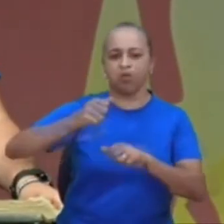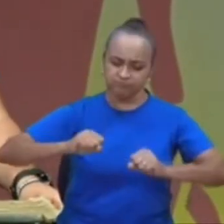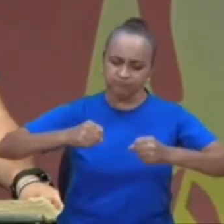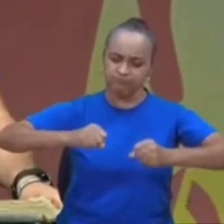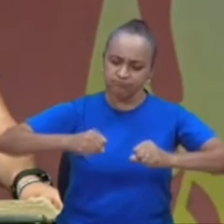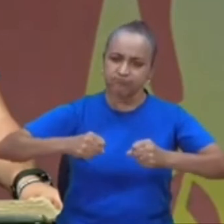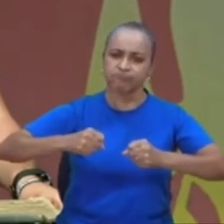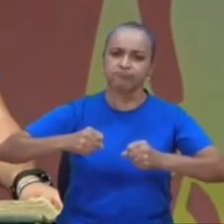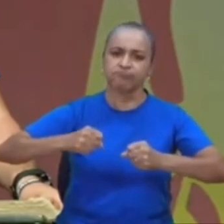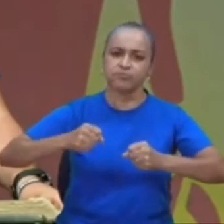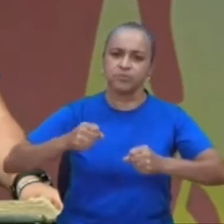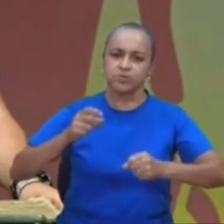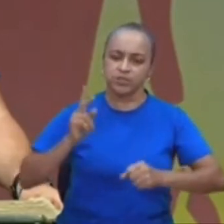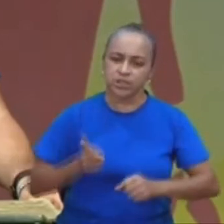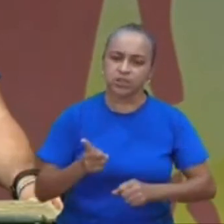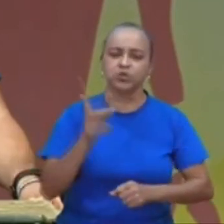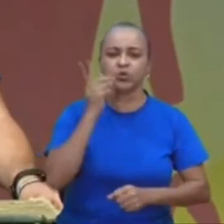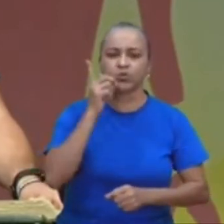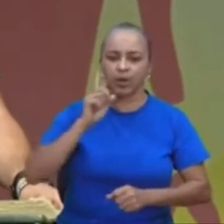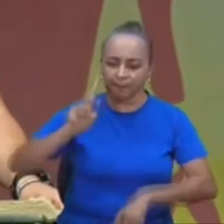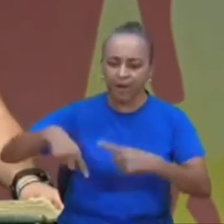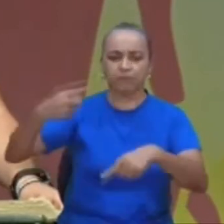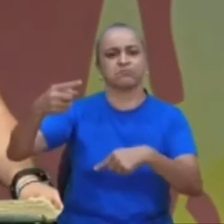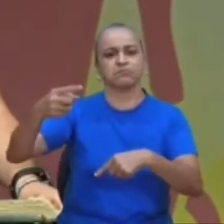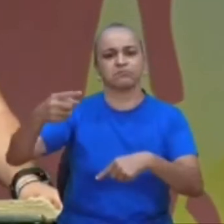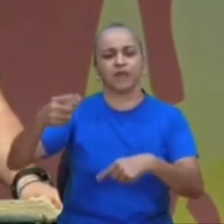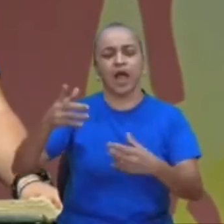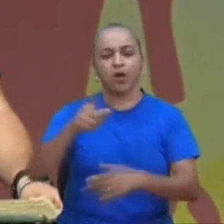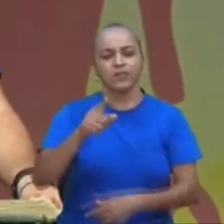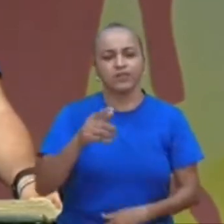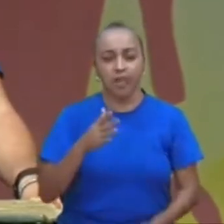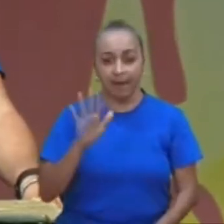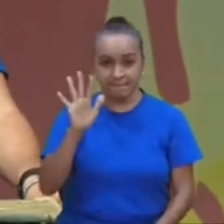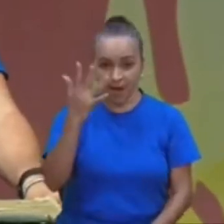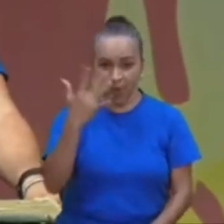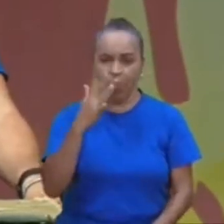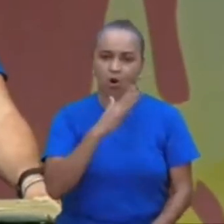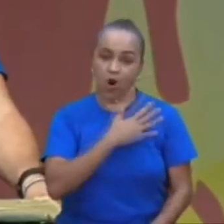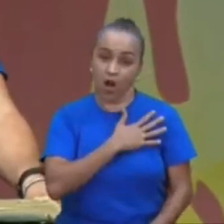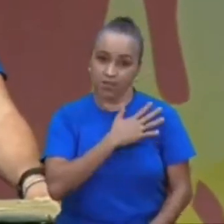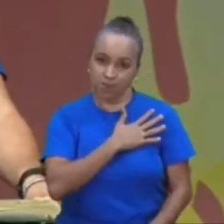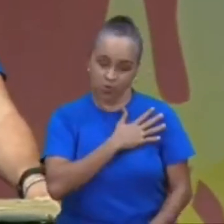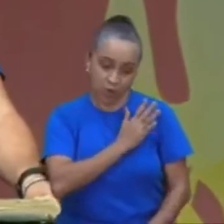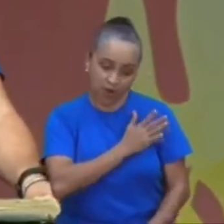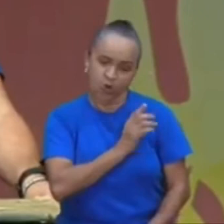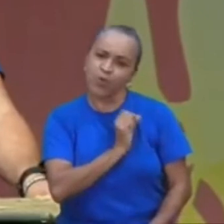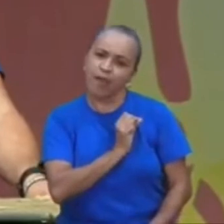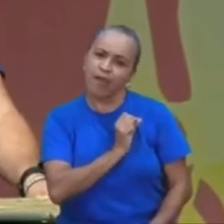que essa seja, a nossa oração, coloque a sua mão, no seu coração de criança agora,